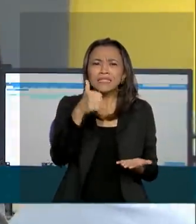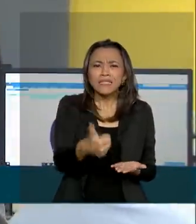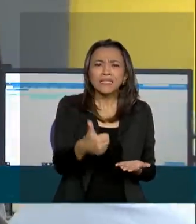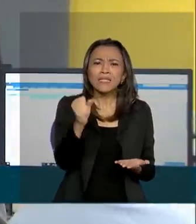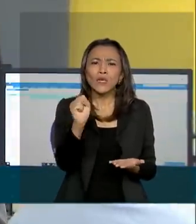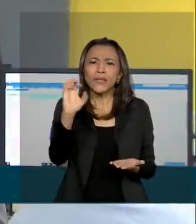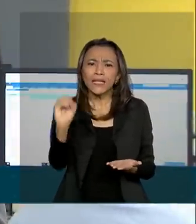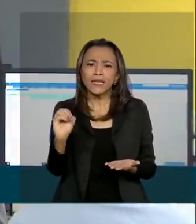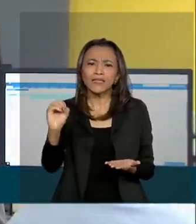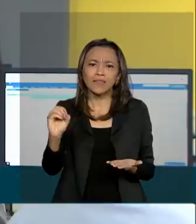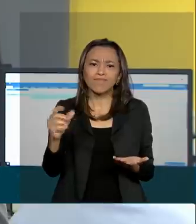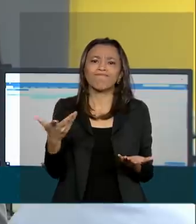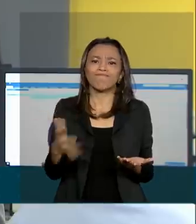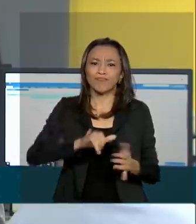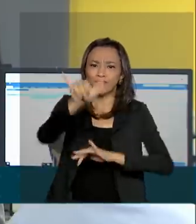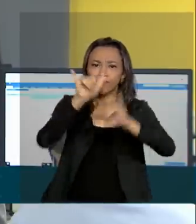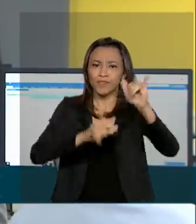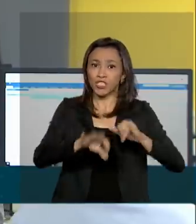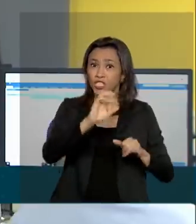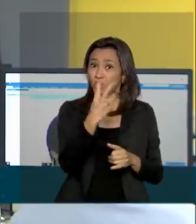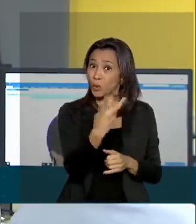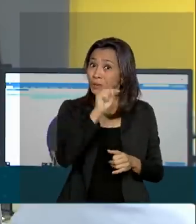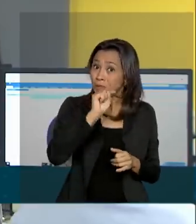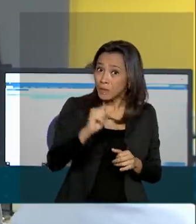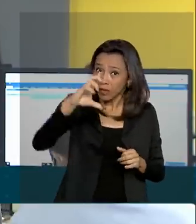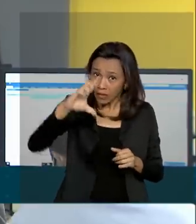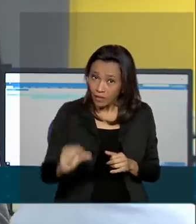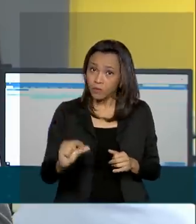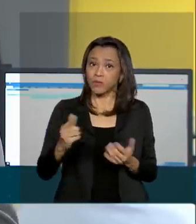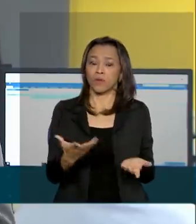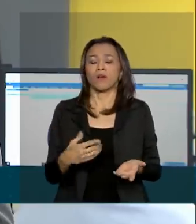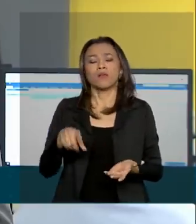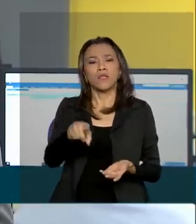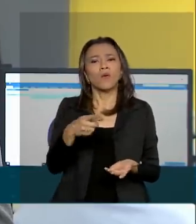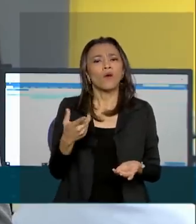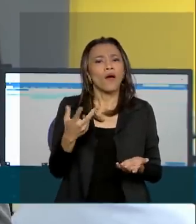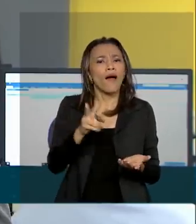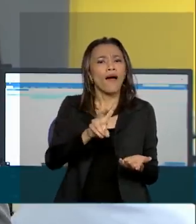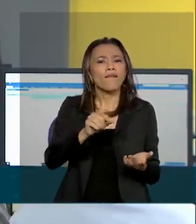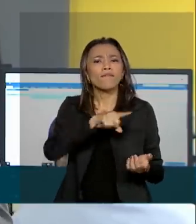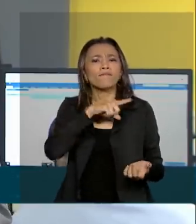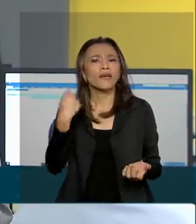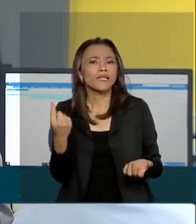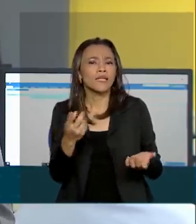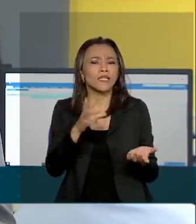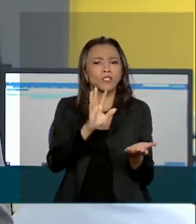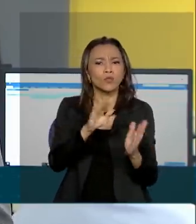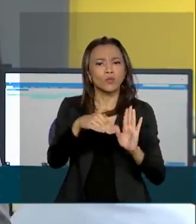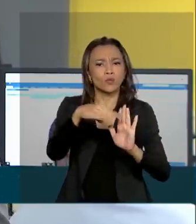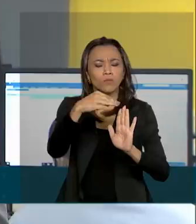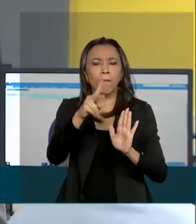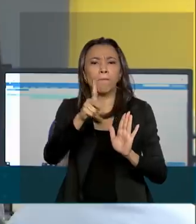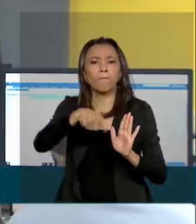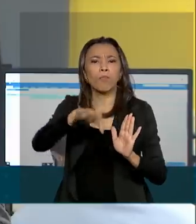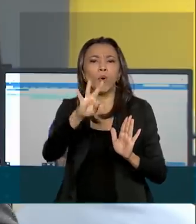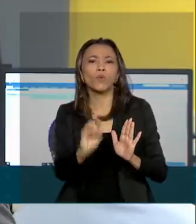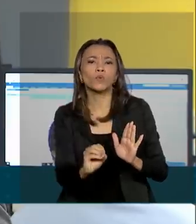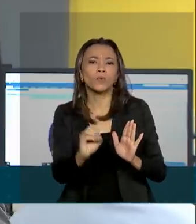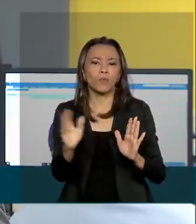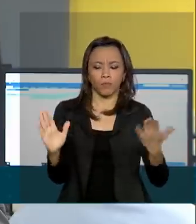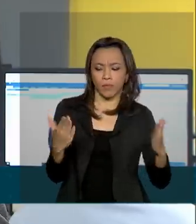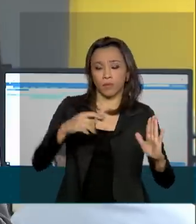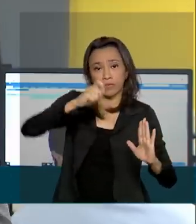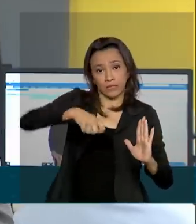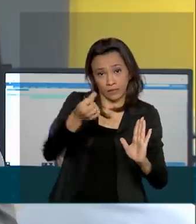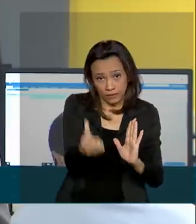A Secretaria Nacional do Consumidor também sugere a prorrogação dos prazos de validade dos pontos acumulados por pelo menos seis meses. Algumas